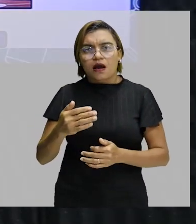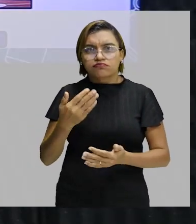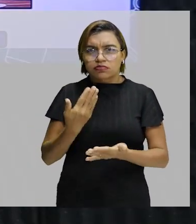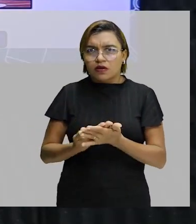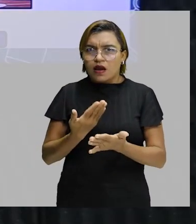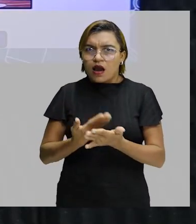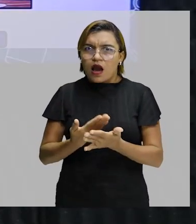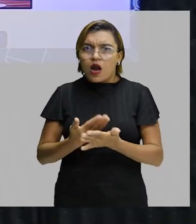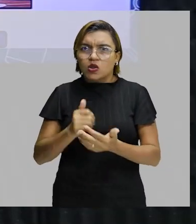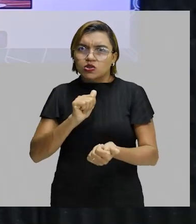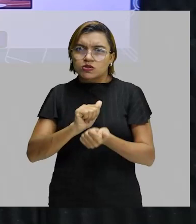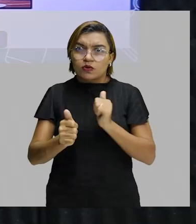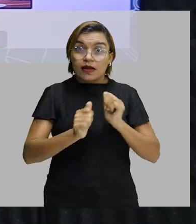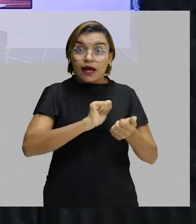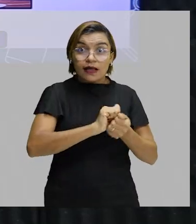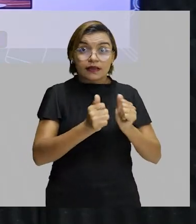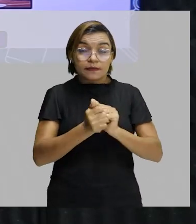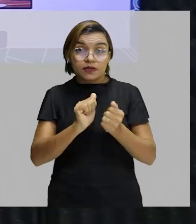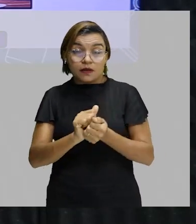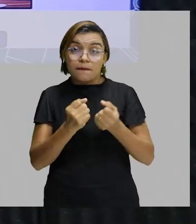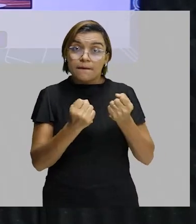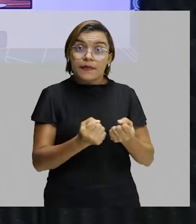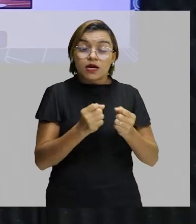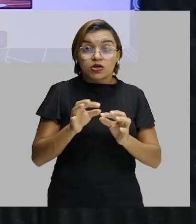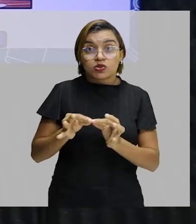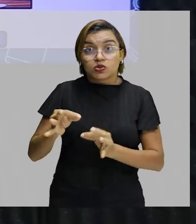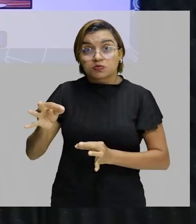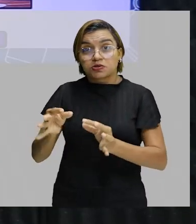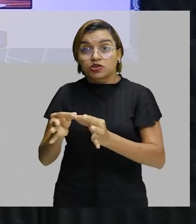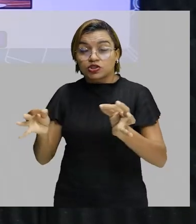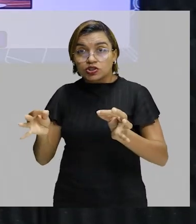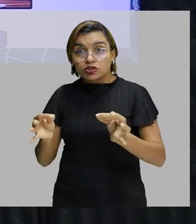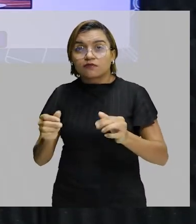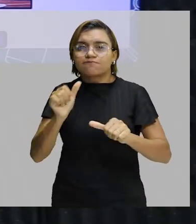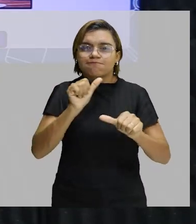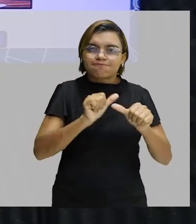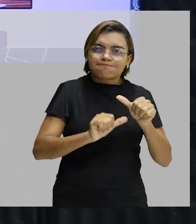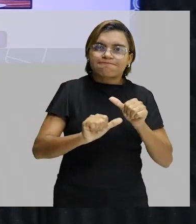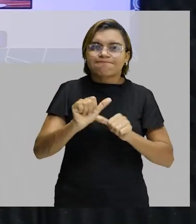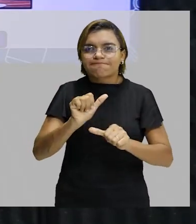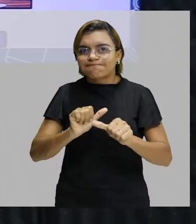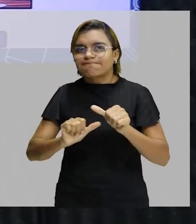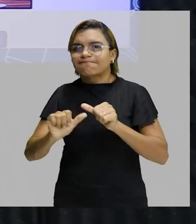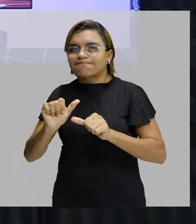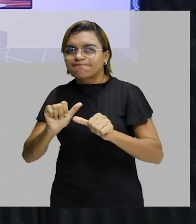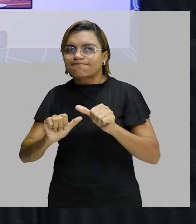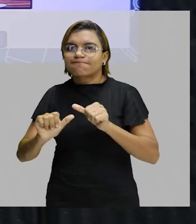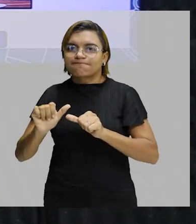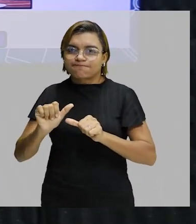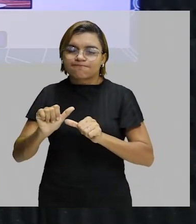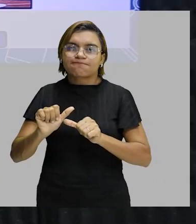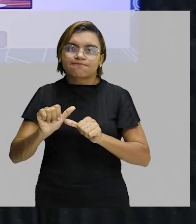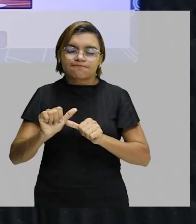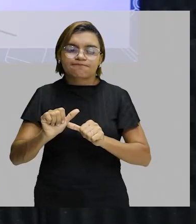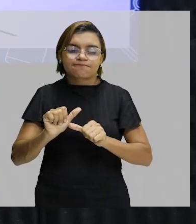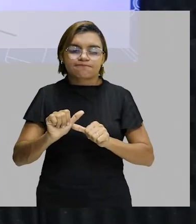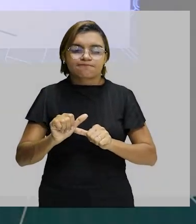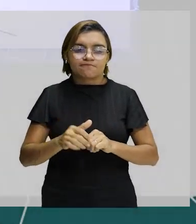para vocês que esses pesos, essas medidas, elas vão alterando de acordo com algumas questõezinhas lá.